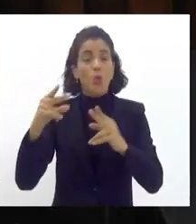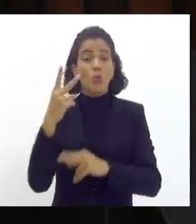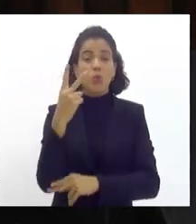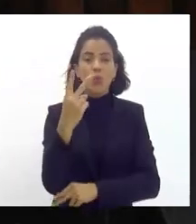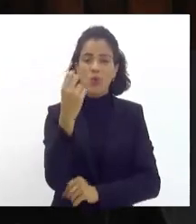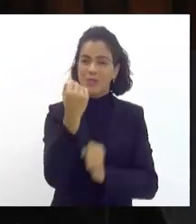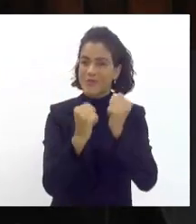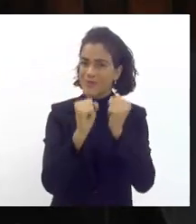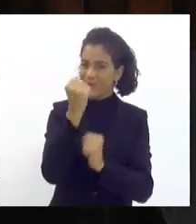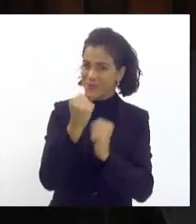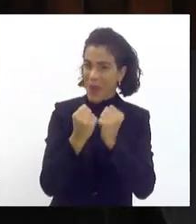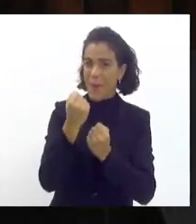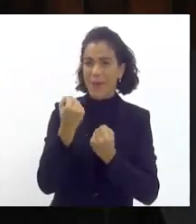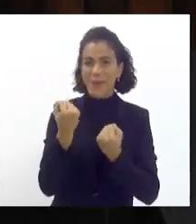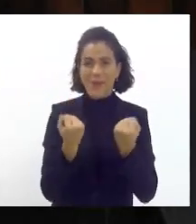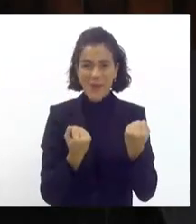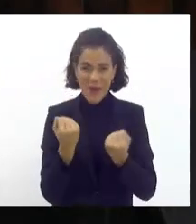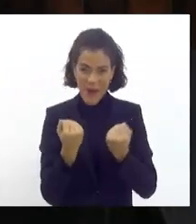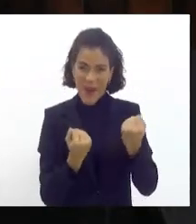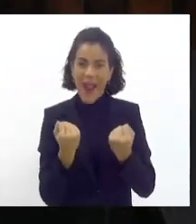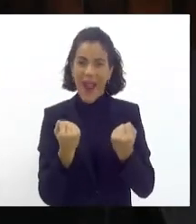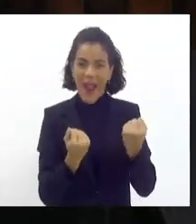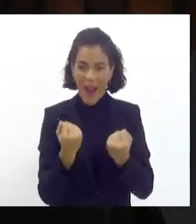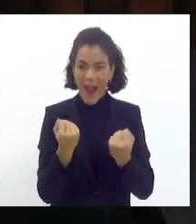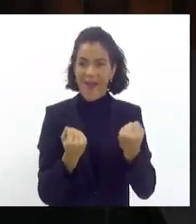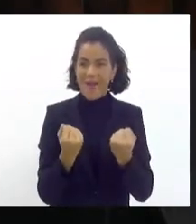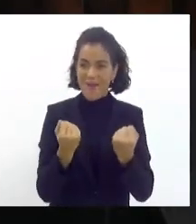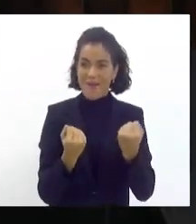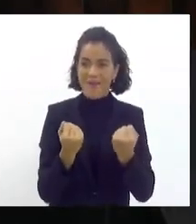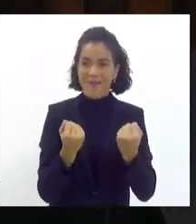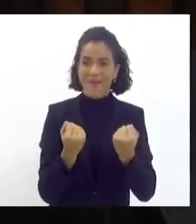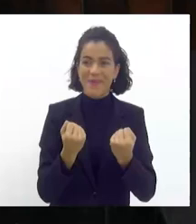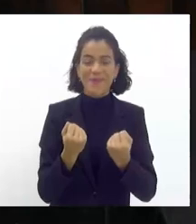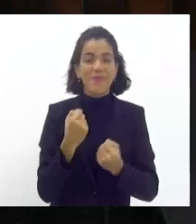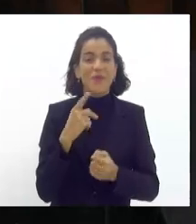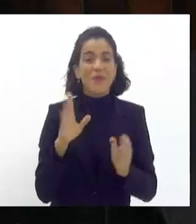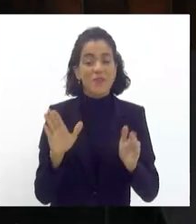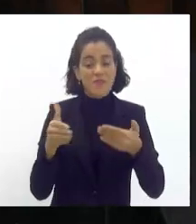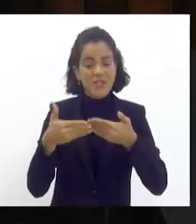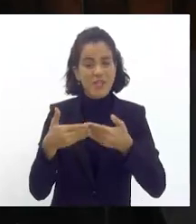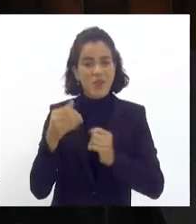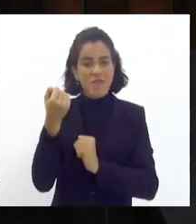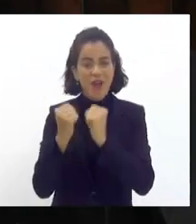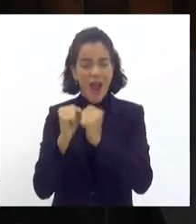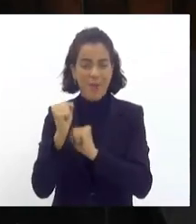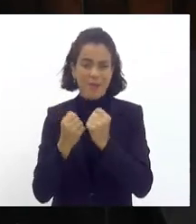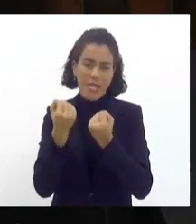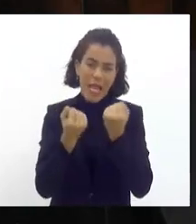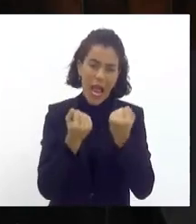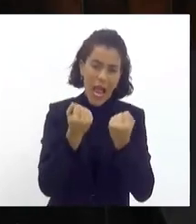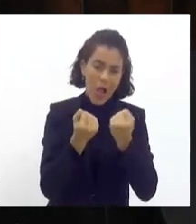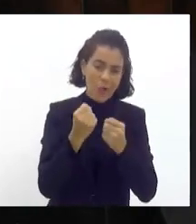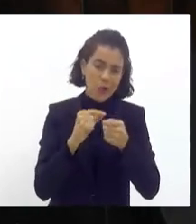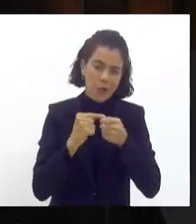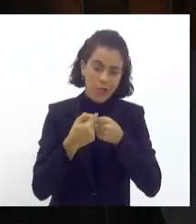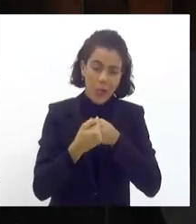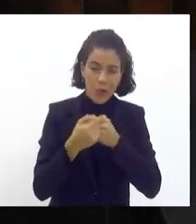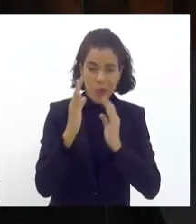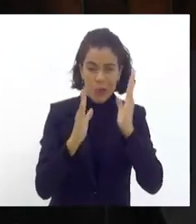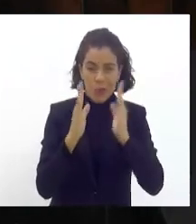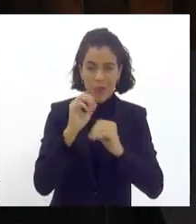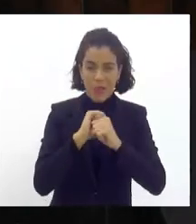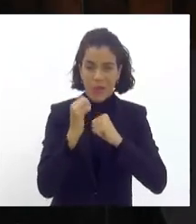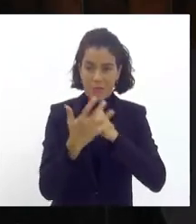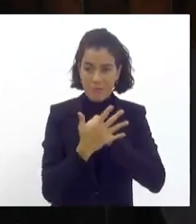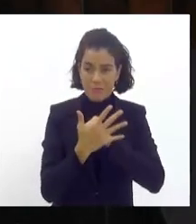então quando se fechou uma fábrica de automóvel no interior do Rio de Janeiro durante a pandemia pouco se